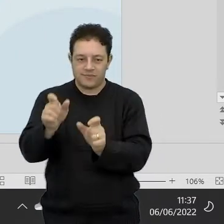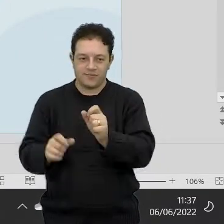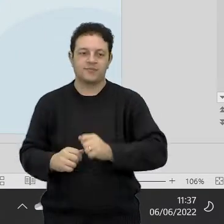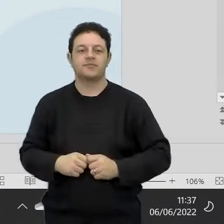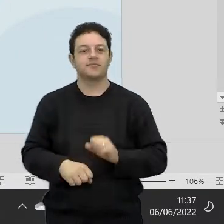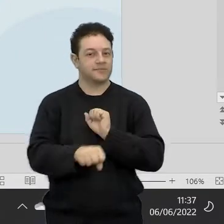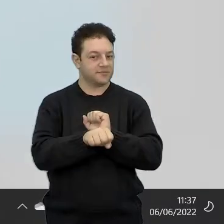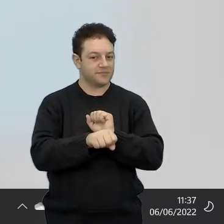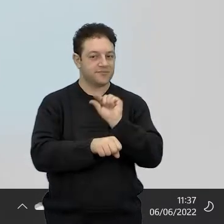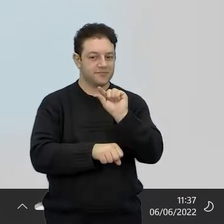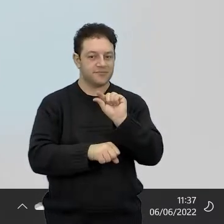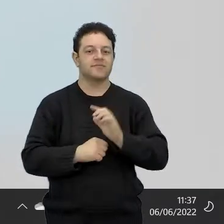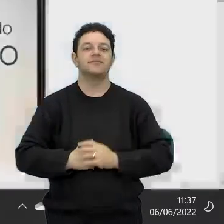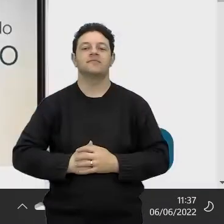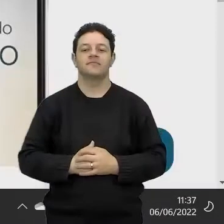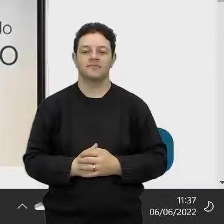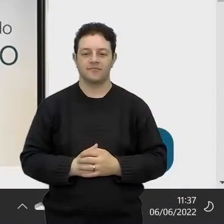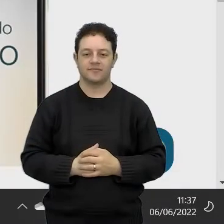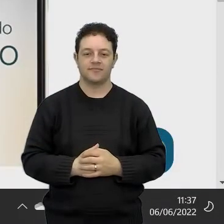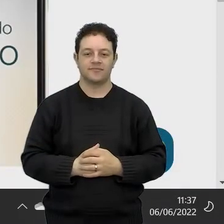Acho que sou eu que vou pôr, então.